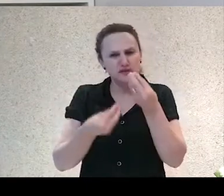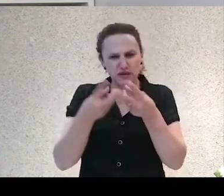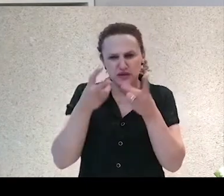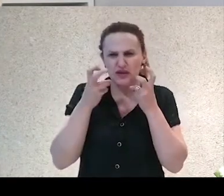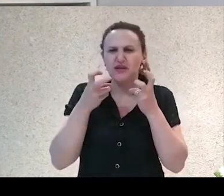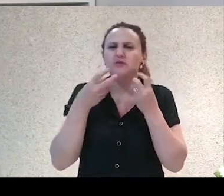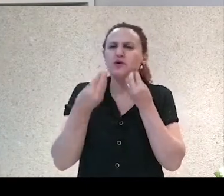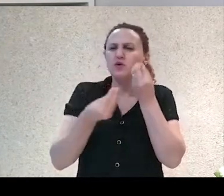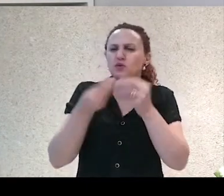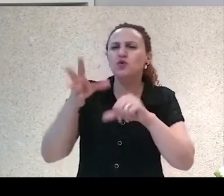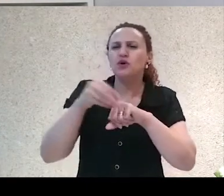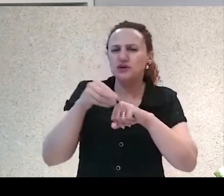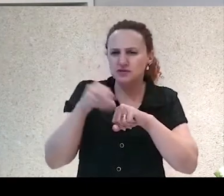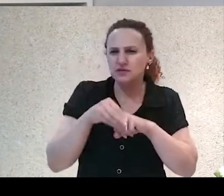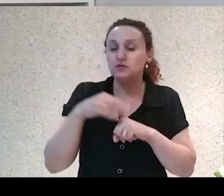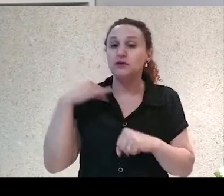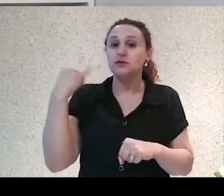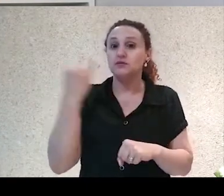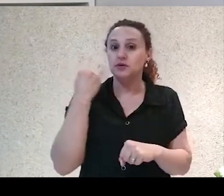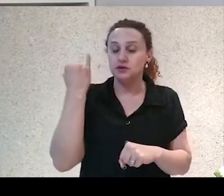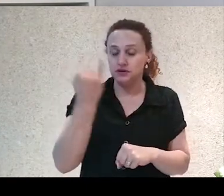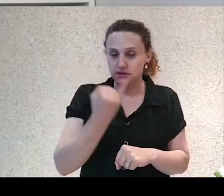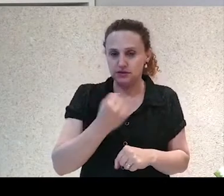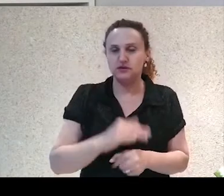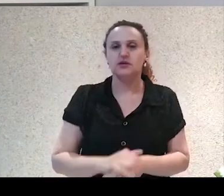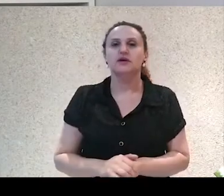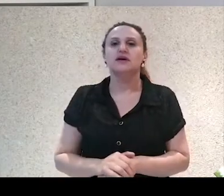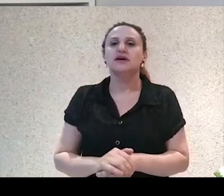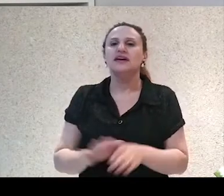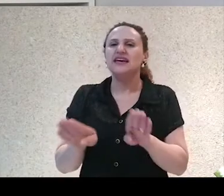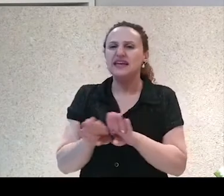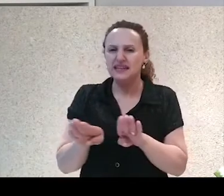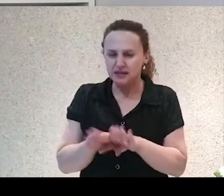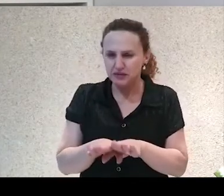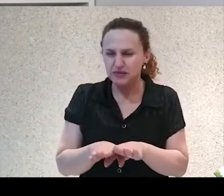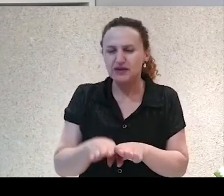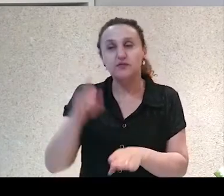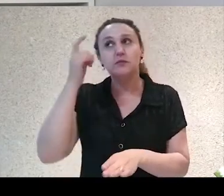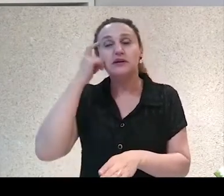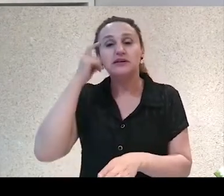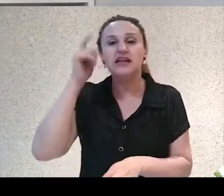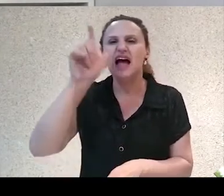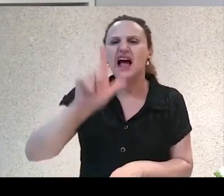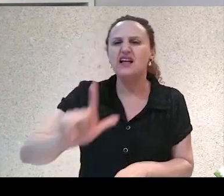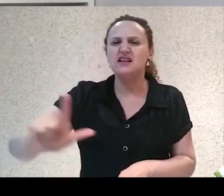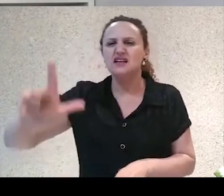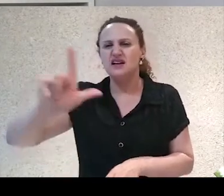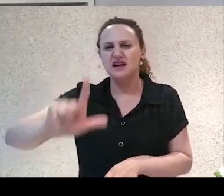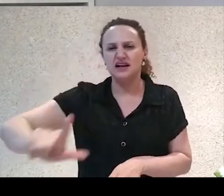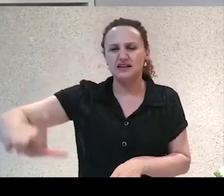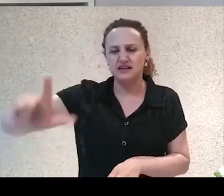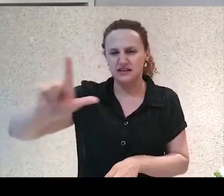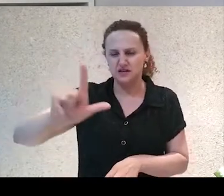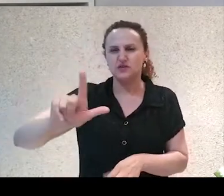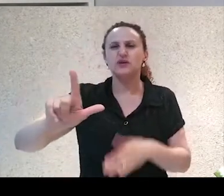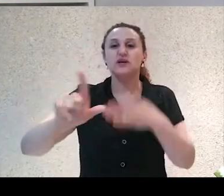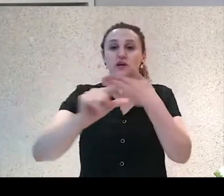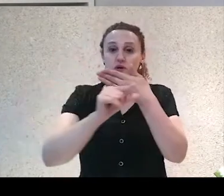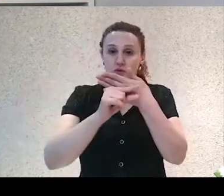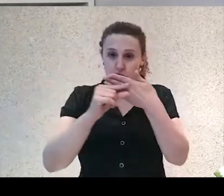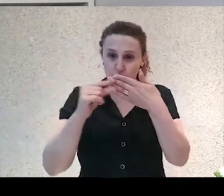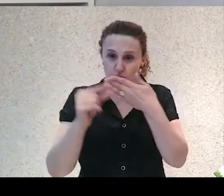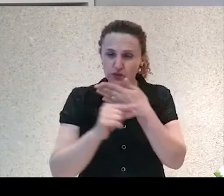maneira como a gente se organiza. Nessa outra obra, que eu acho fundamental para a gente pensar literatura, que se chama Fahrenheit 451, do Ray